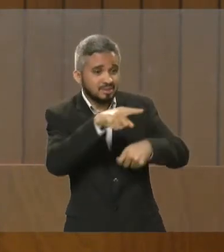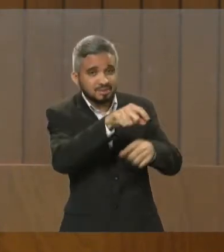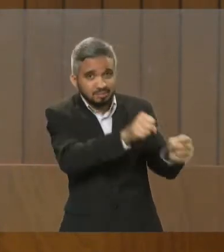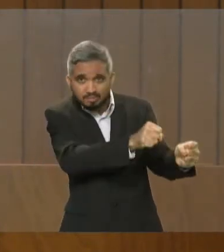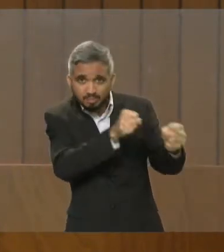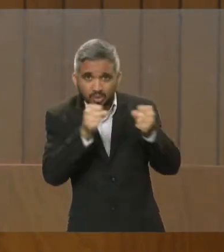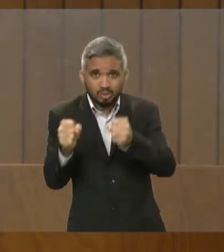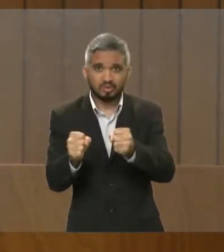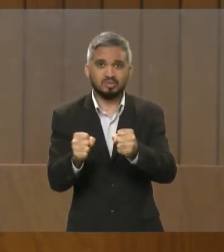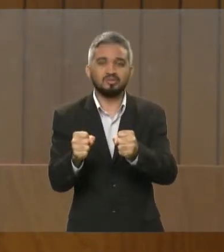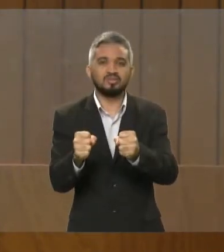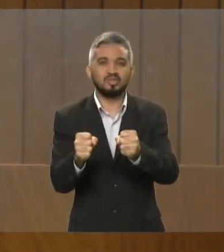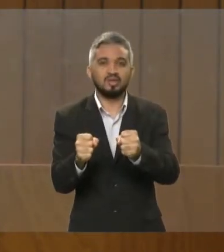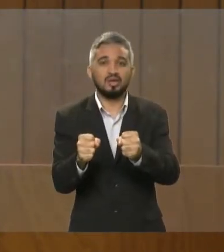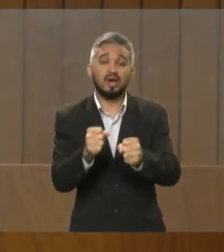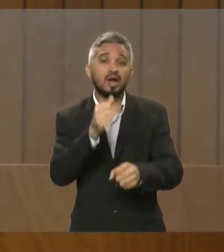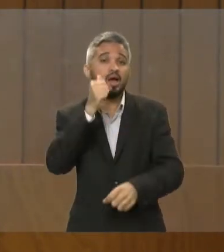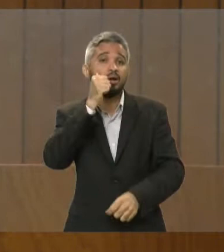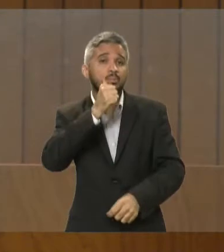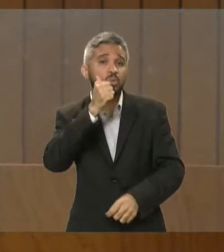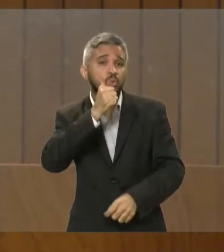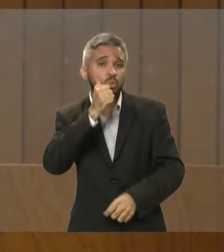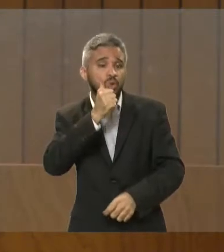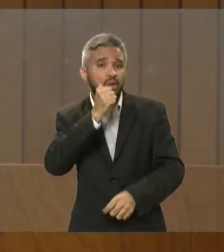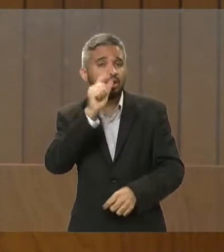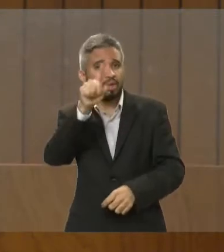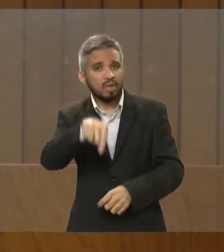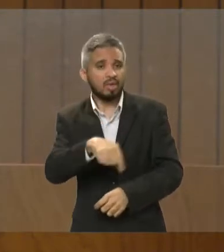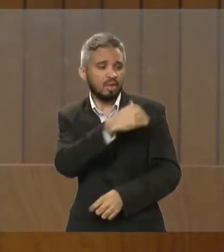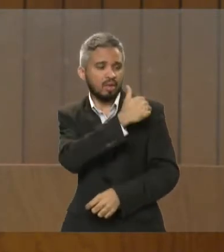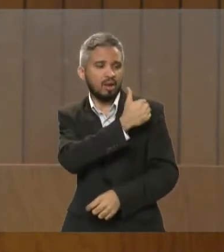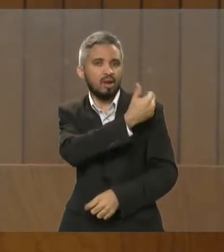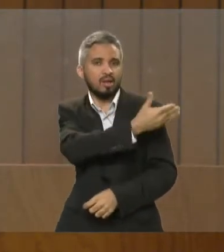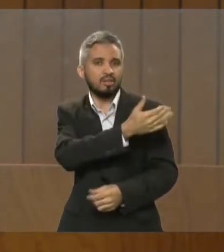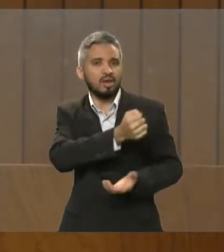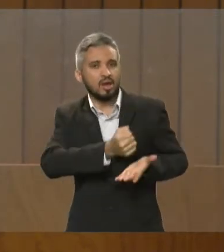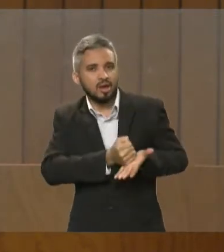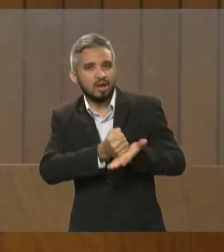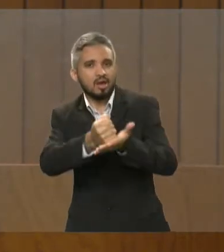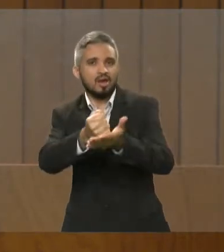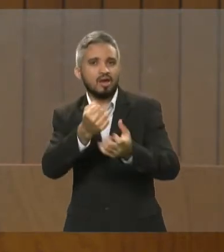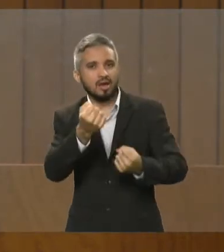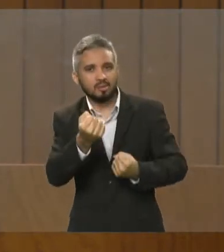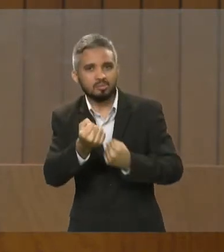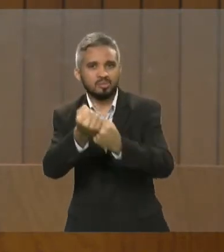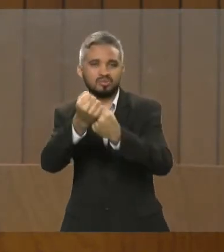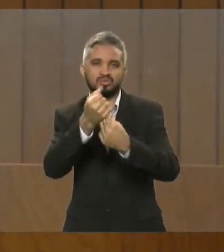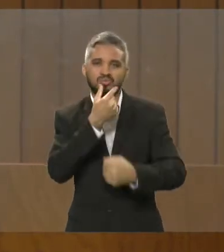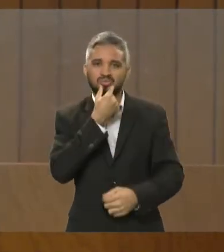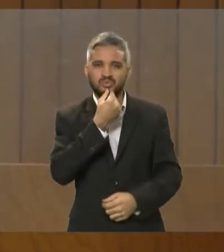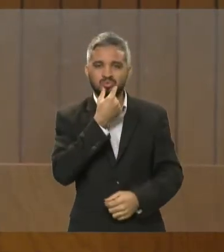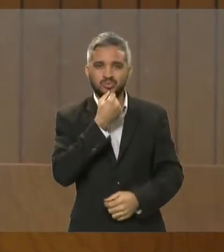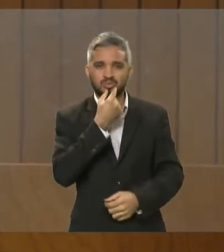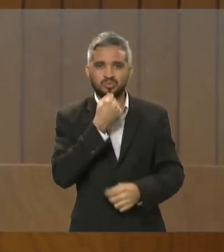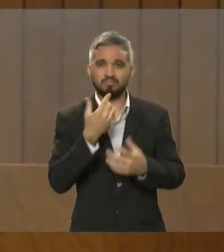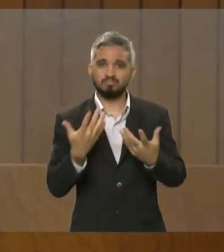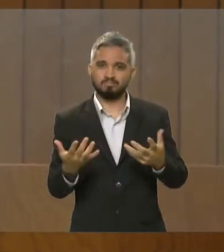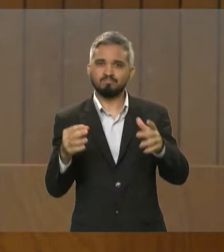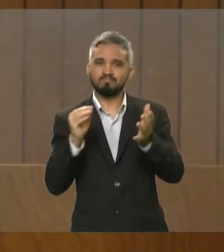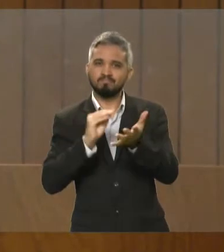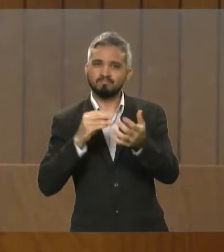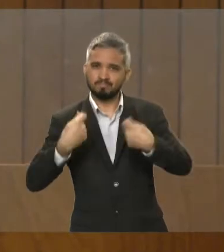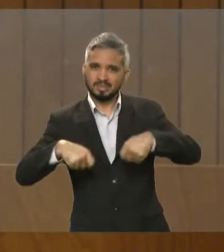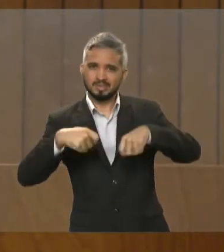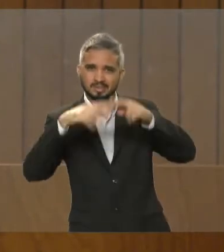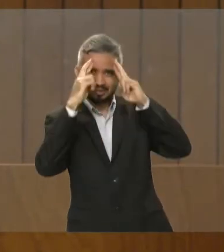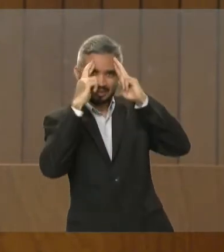então elas precisam cada vez mais serem respeitadas. E eu queria, então, aqui, conclamar